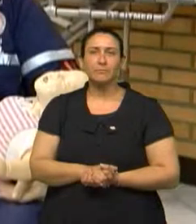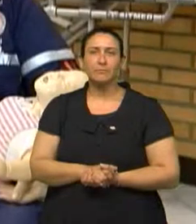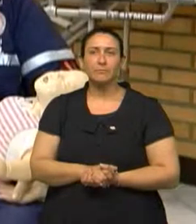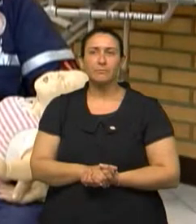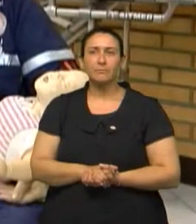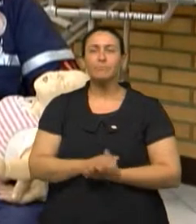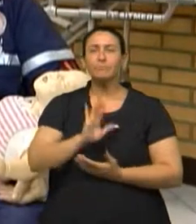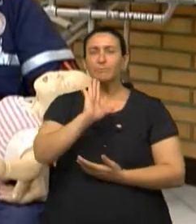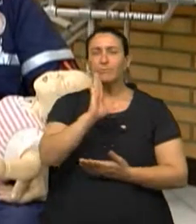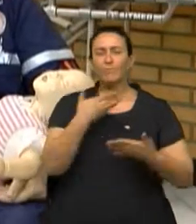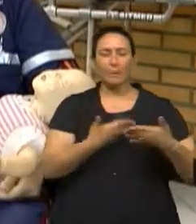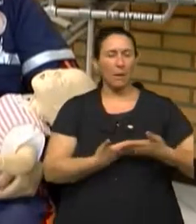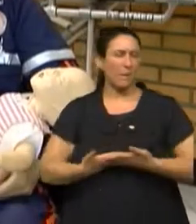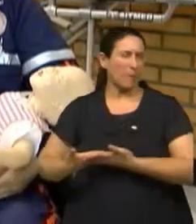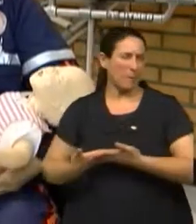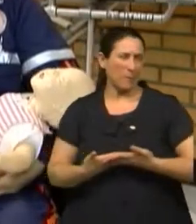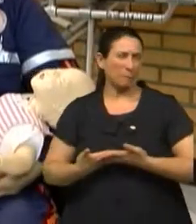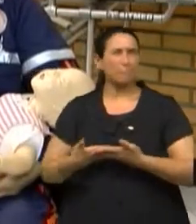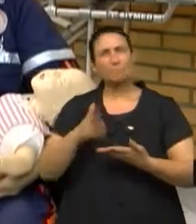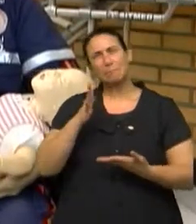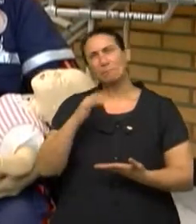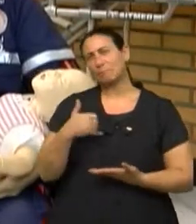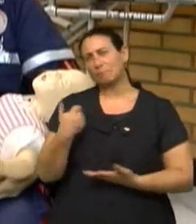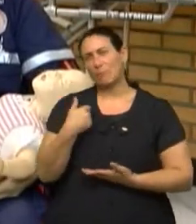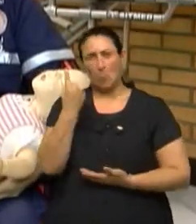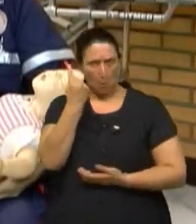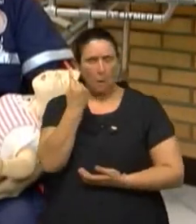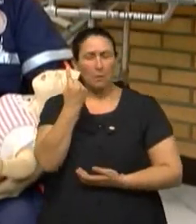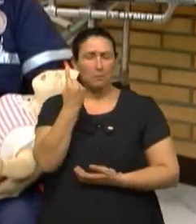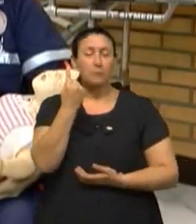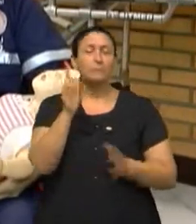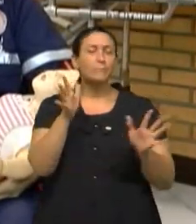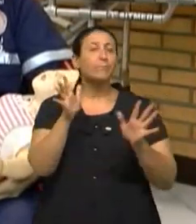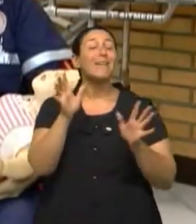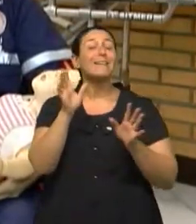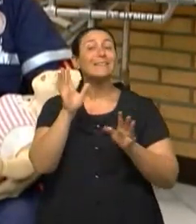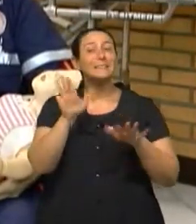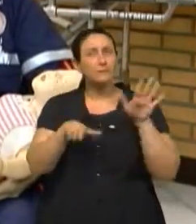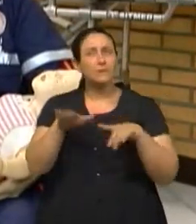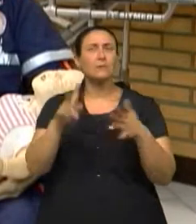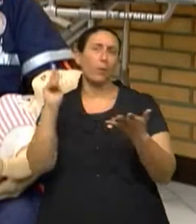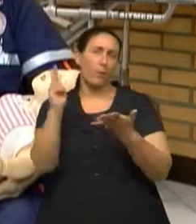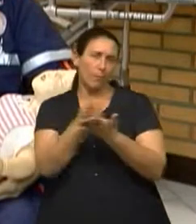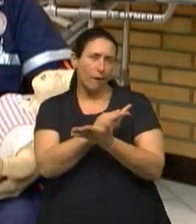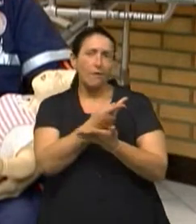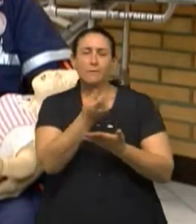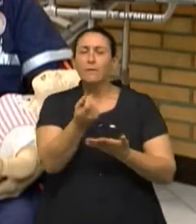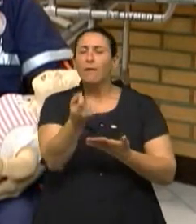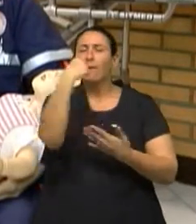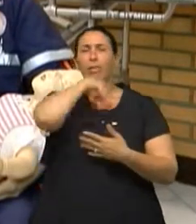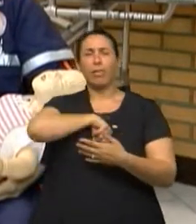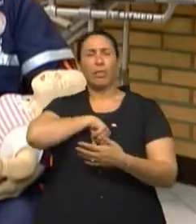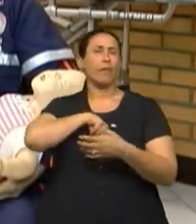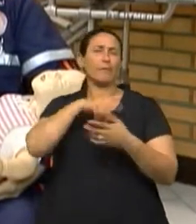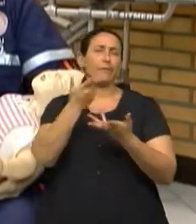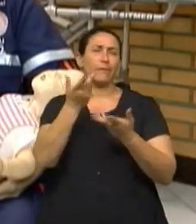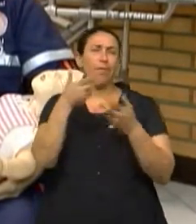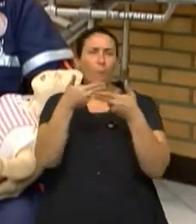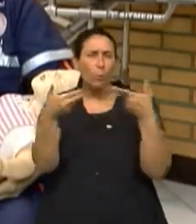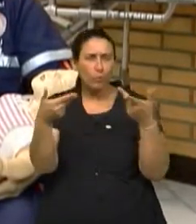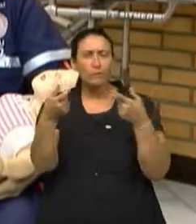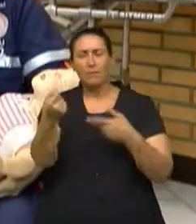O bebê, mais ou menos até um ano de idade, é bastante comum ele se engasgar com algum objeto, brinquedo. Então, é extremamente